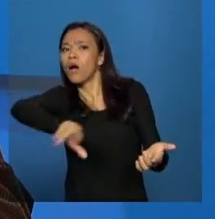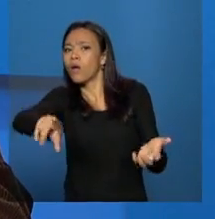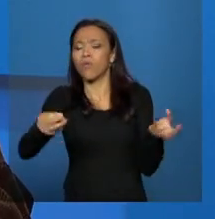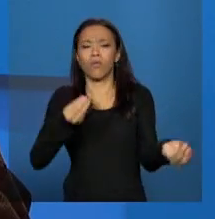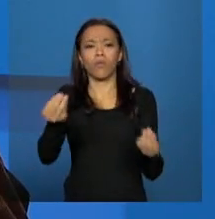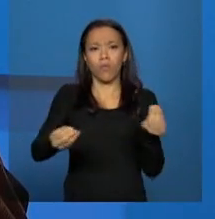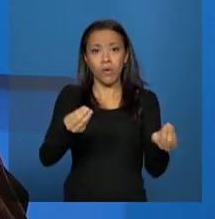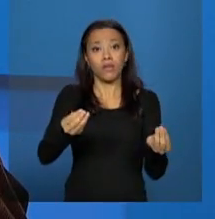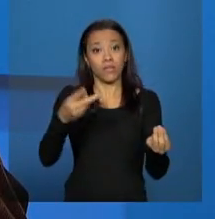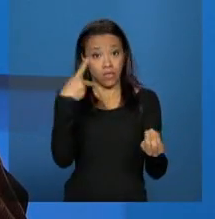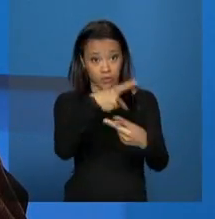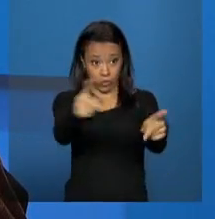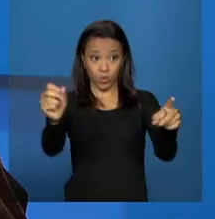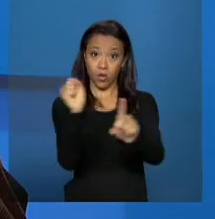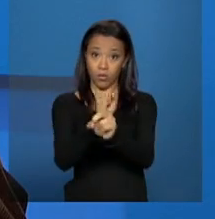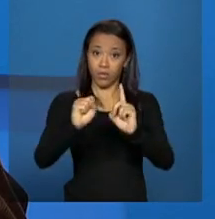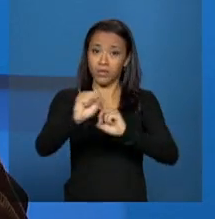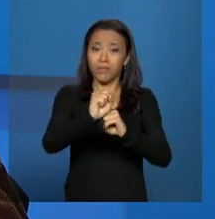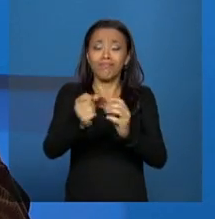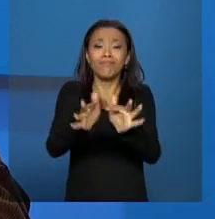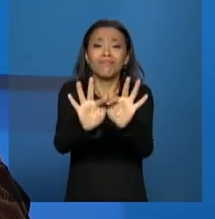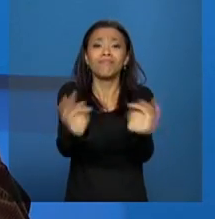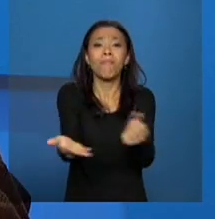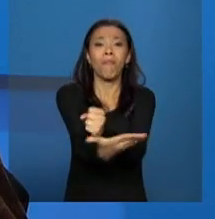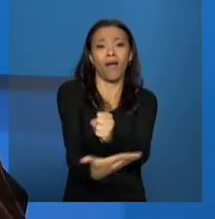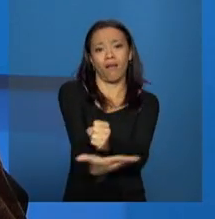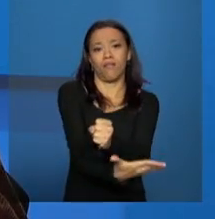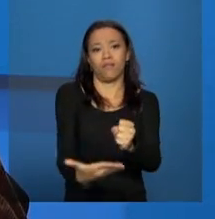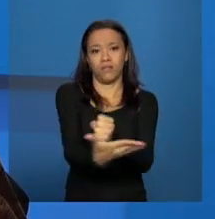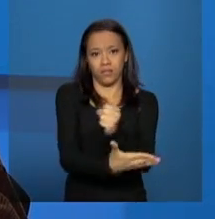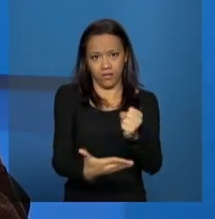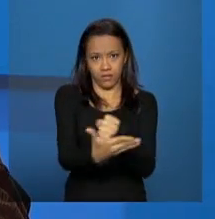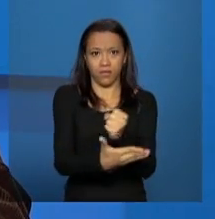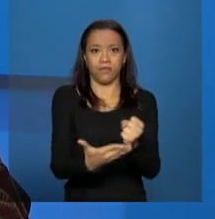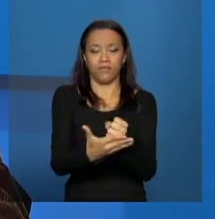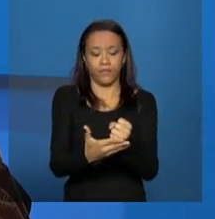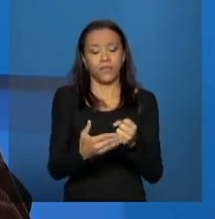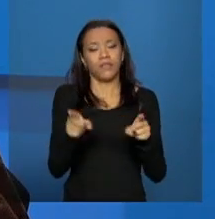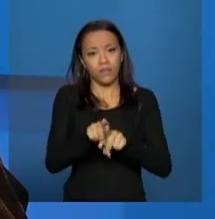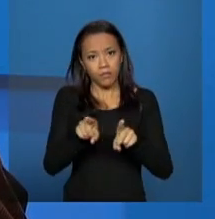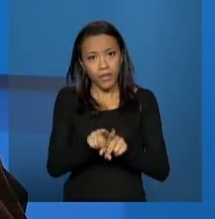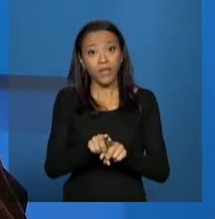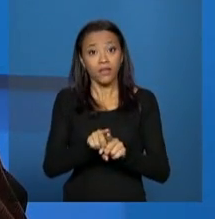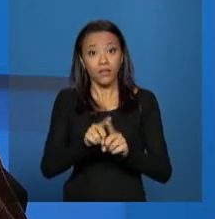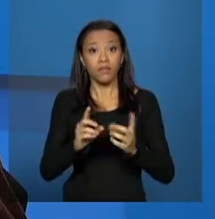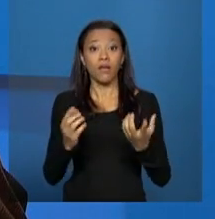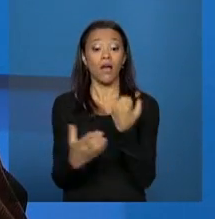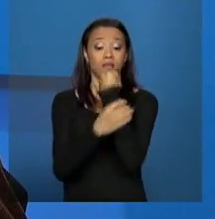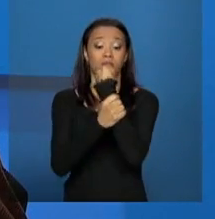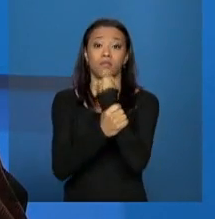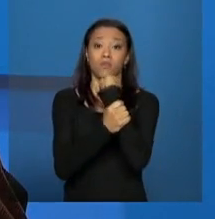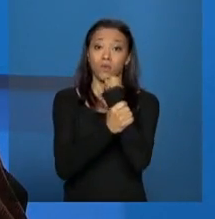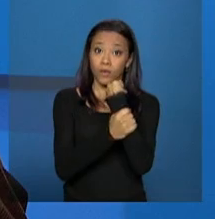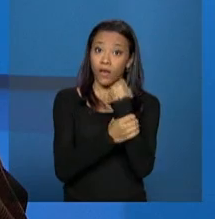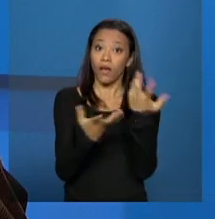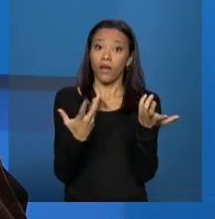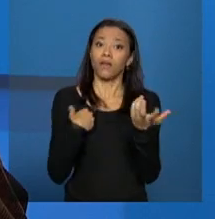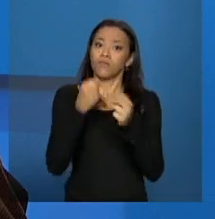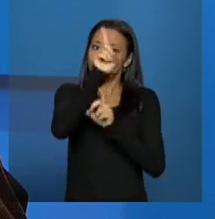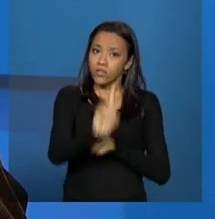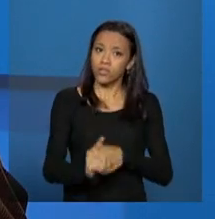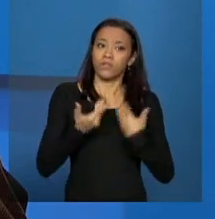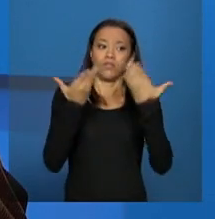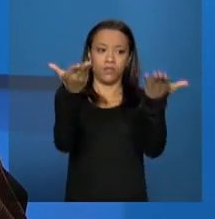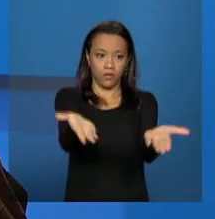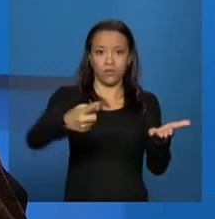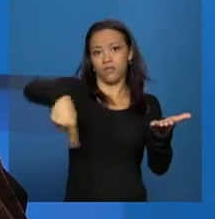tanto a proteção social básica e a proteção especial, como também as garantias e a capacidade de resposta que a política